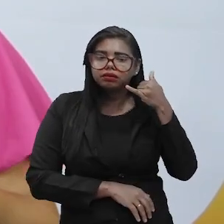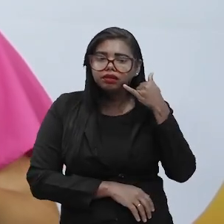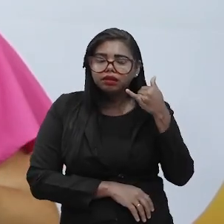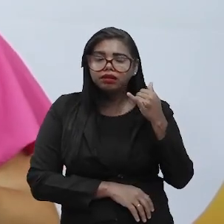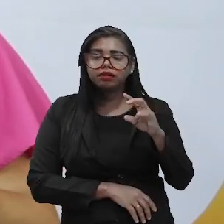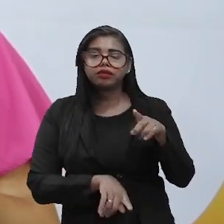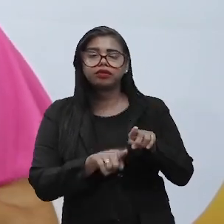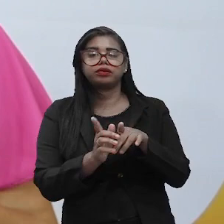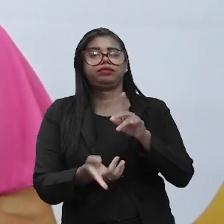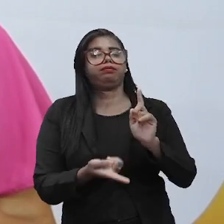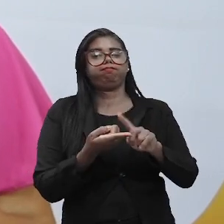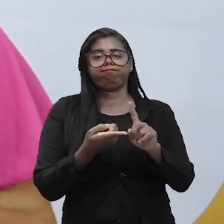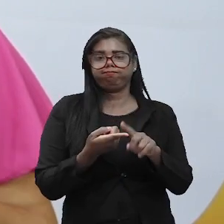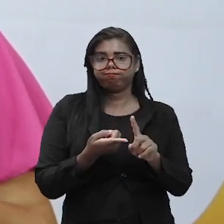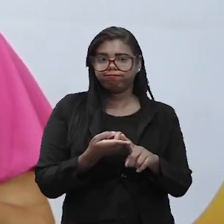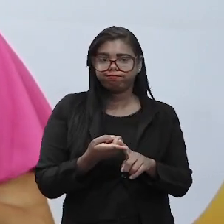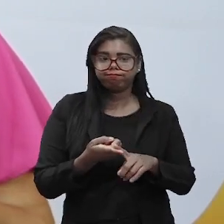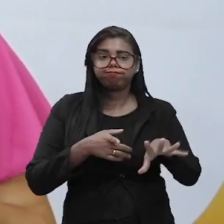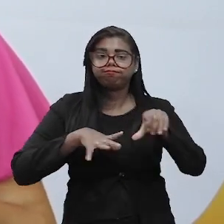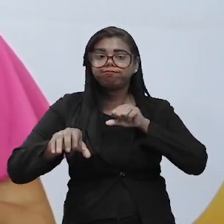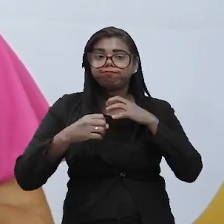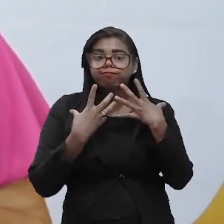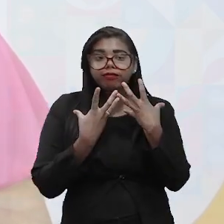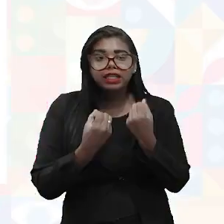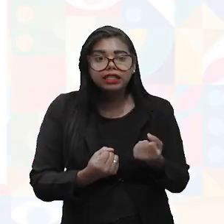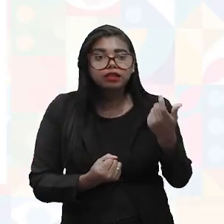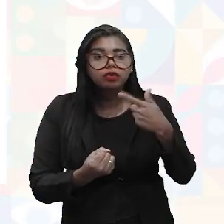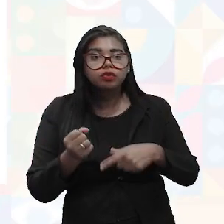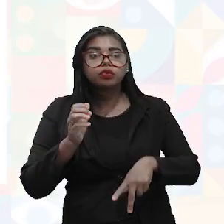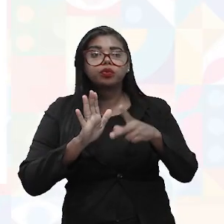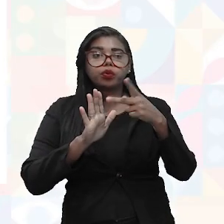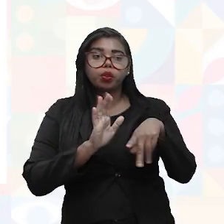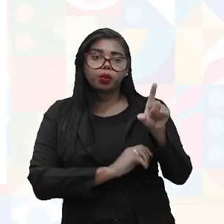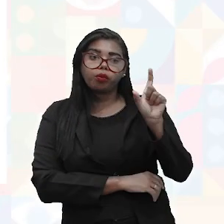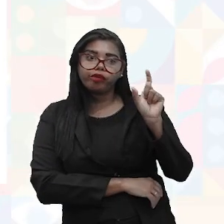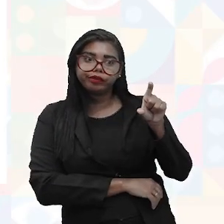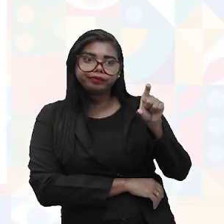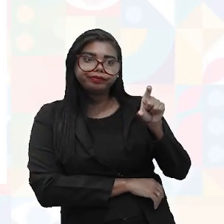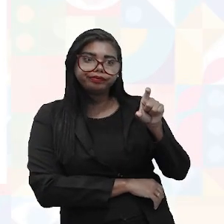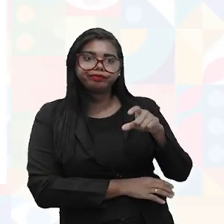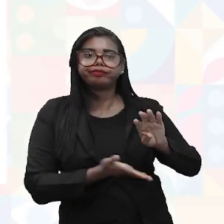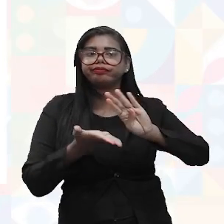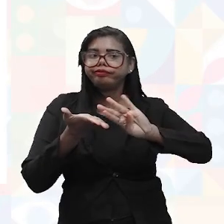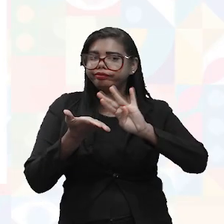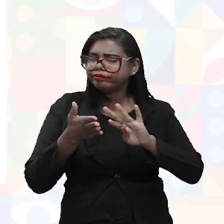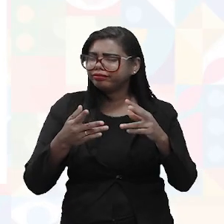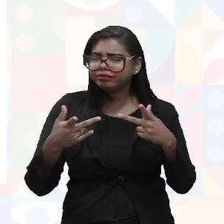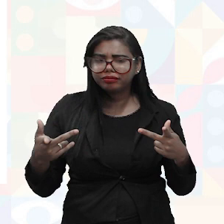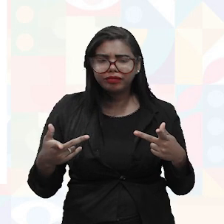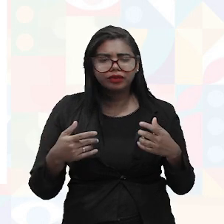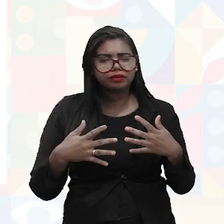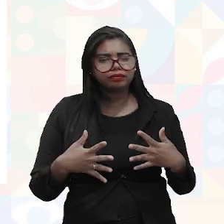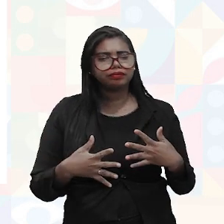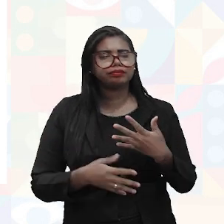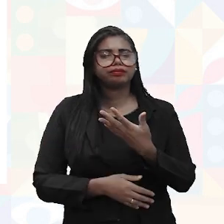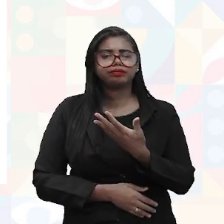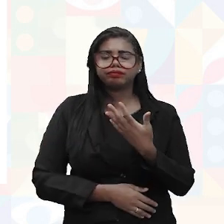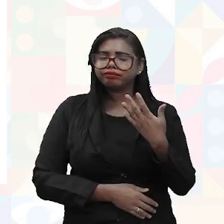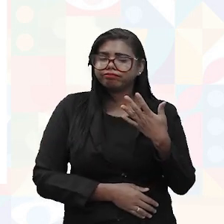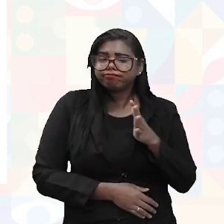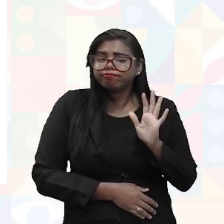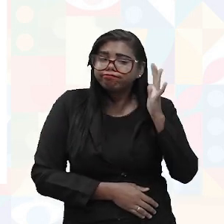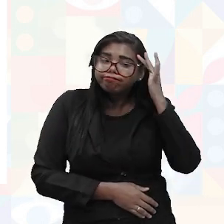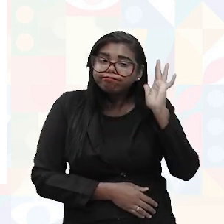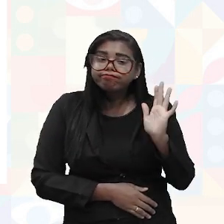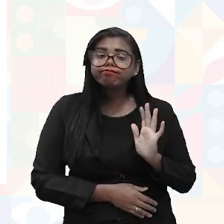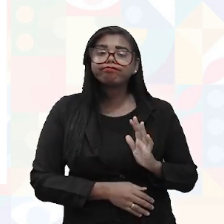para que a gente pegue e aceite um tipo de cartão, do banco ou alguma coisa. Então, às vezes a gente não sabe,